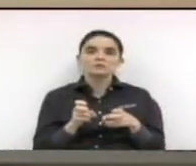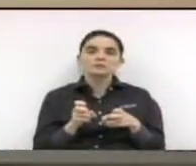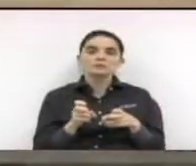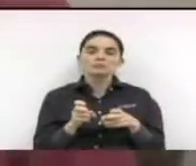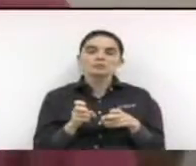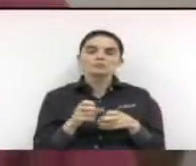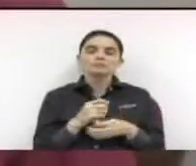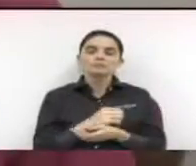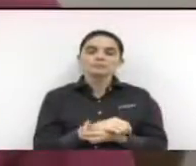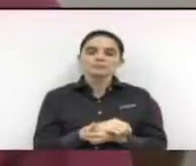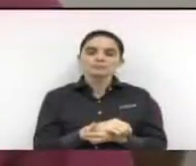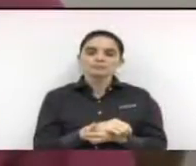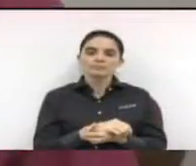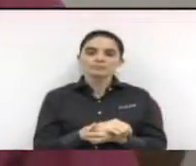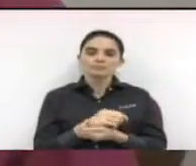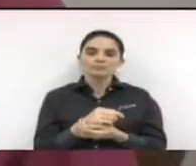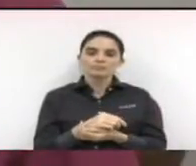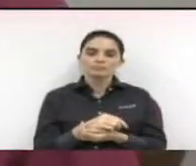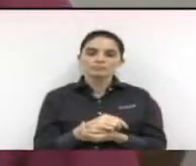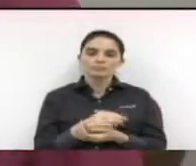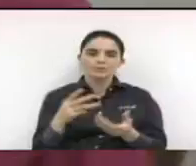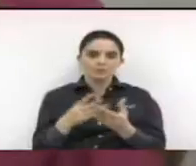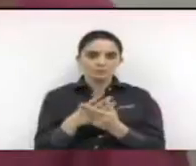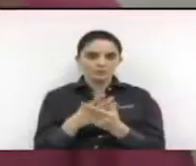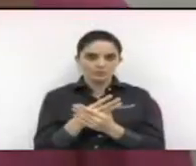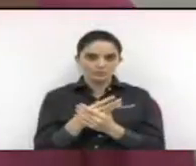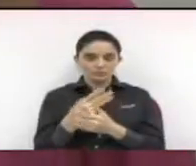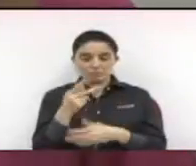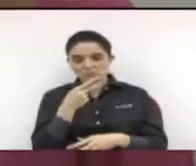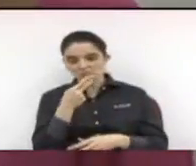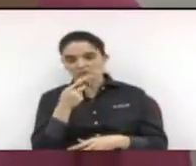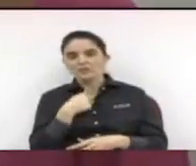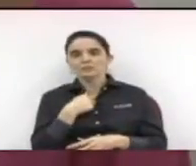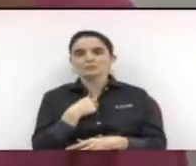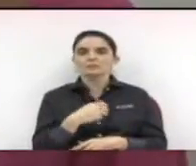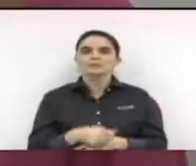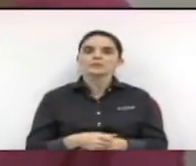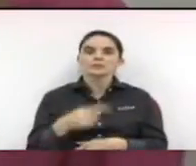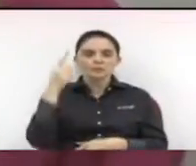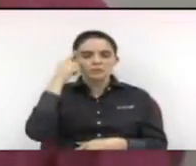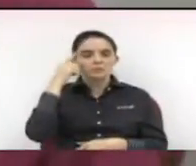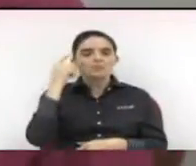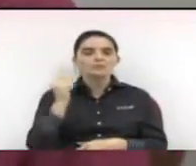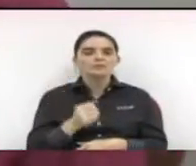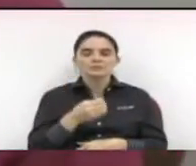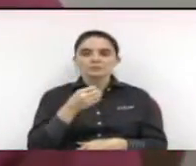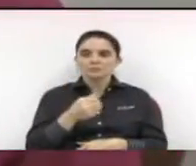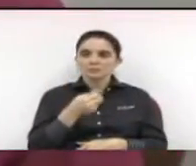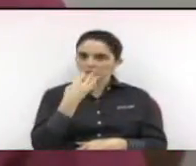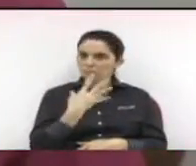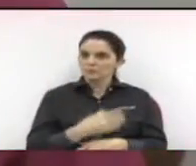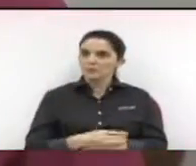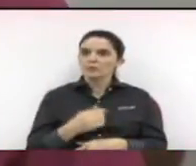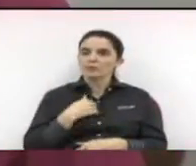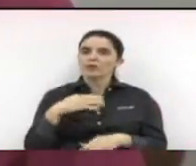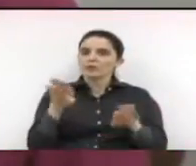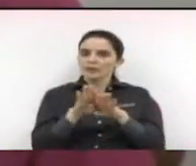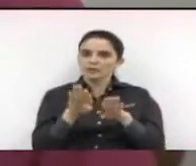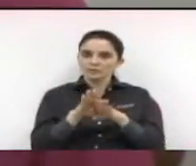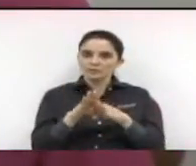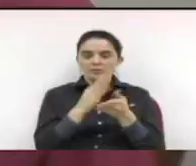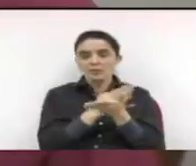hoje acho que que merece também fui alfabetizada no SESI e